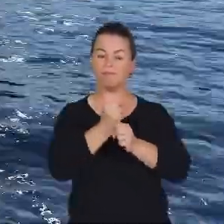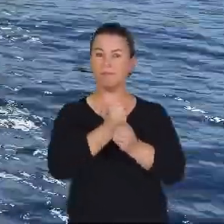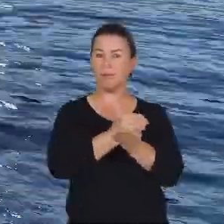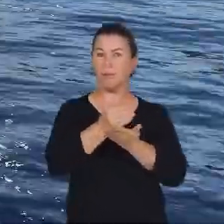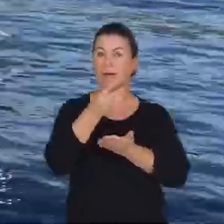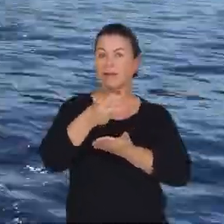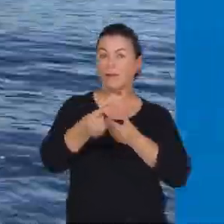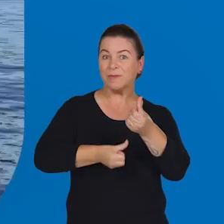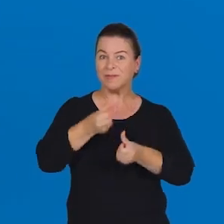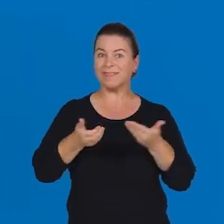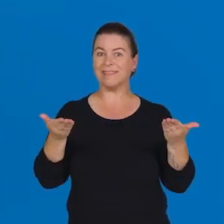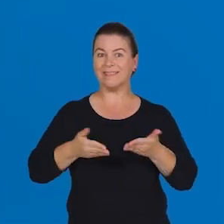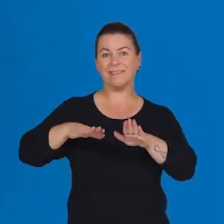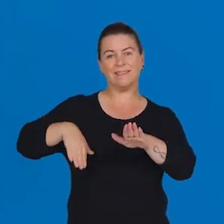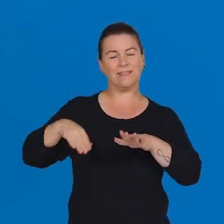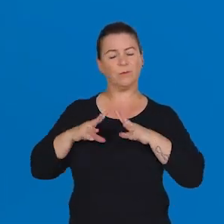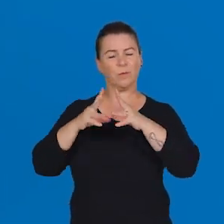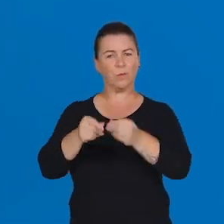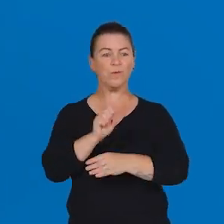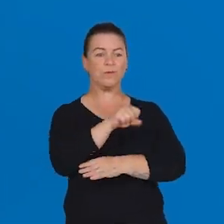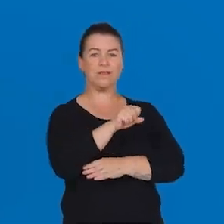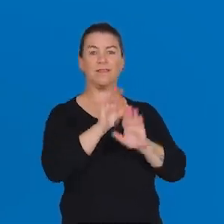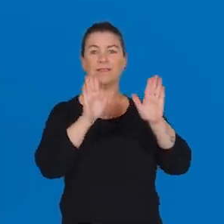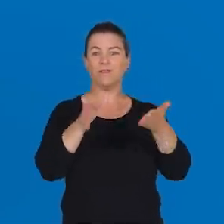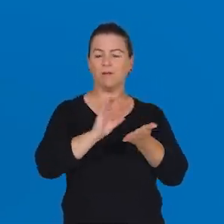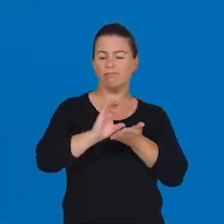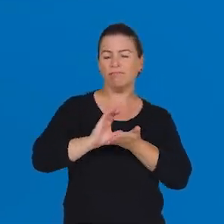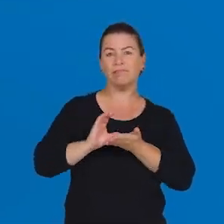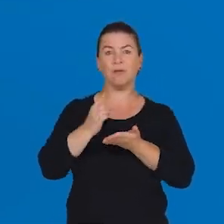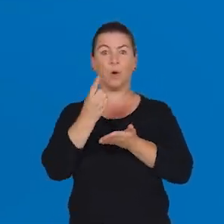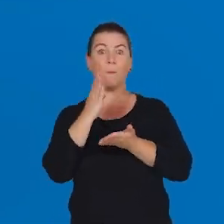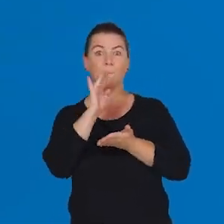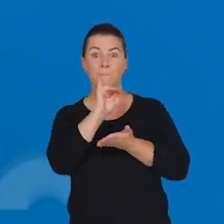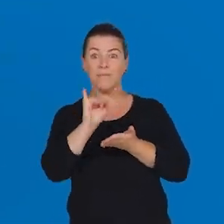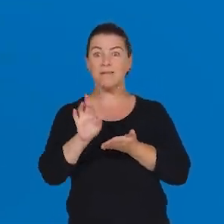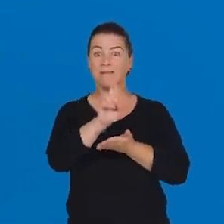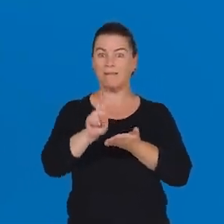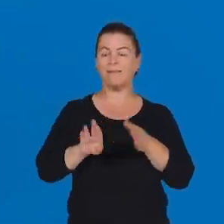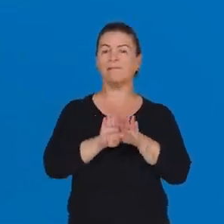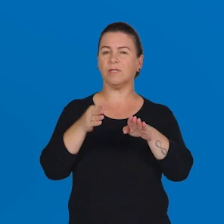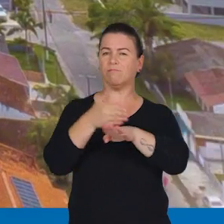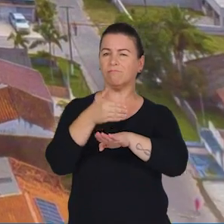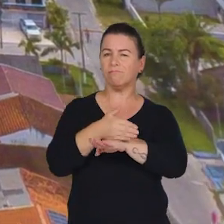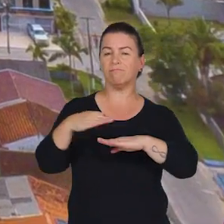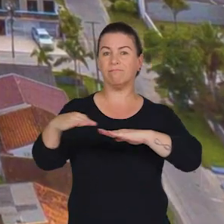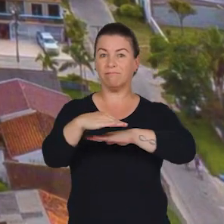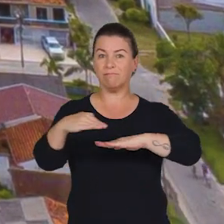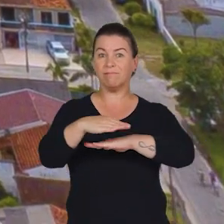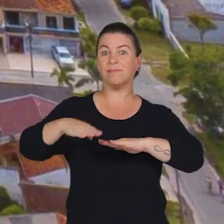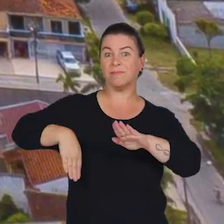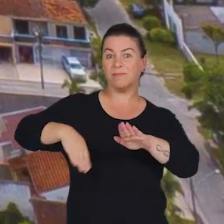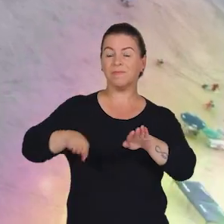e as obras já começam no segundo semestre. Litoral tá com tudo, hein? Tá sim, lá serão investidos mais de um bilhão de reais. Também para a duplicação de